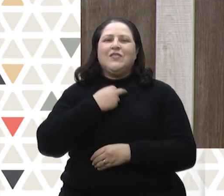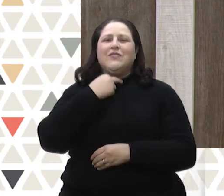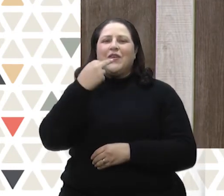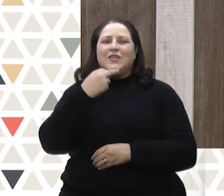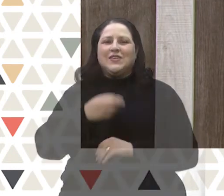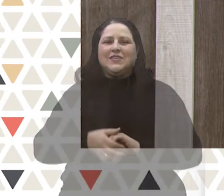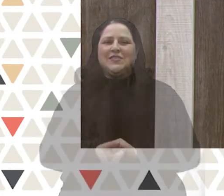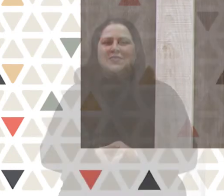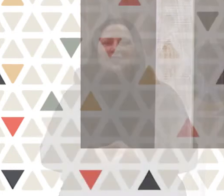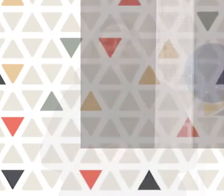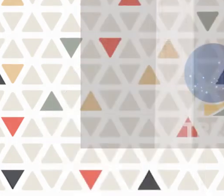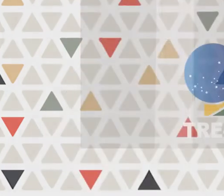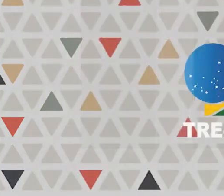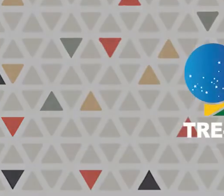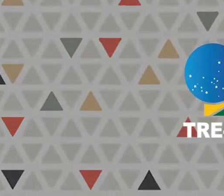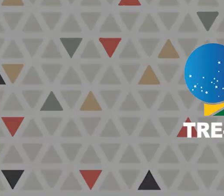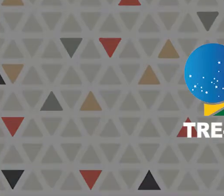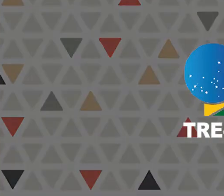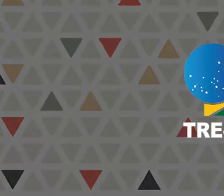voto, nossa voz!